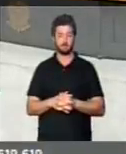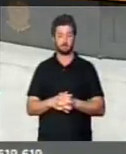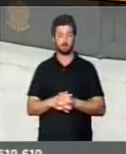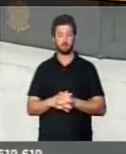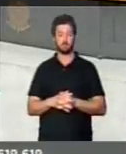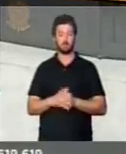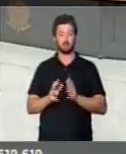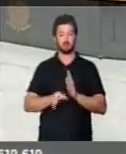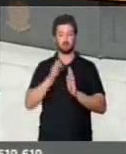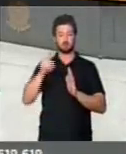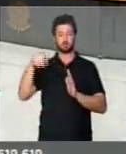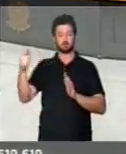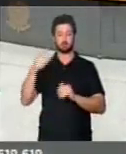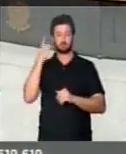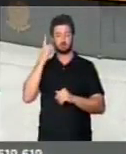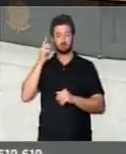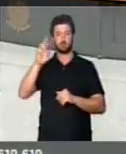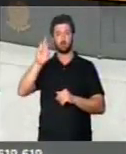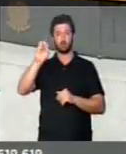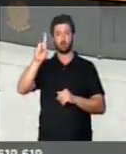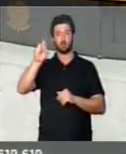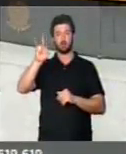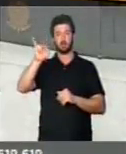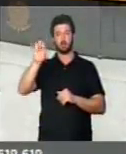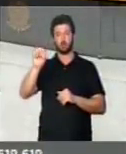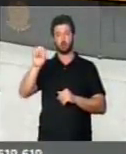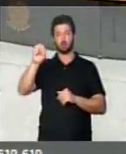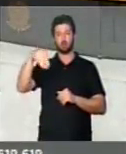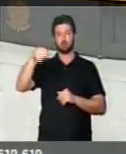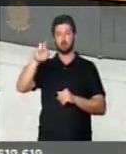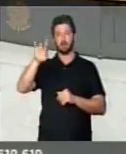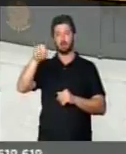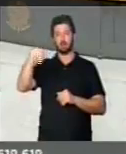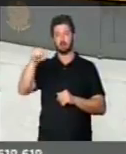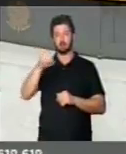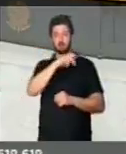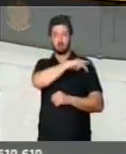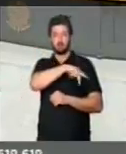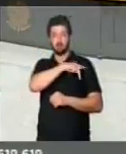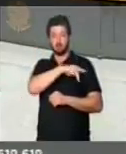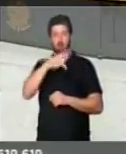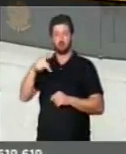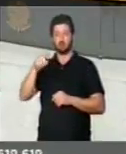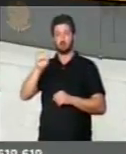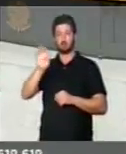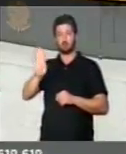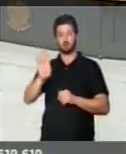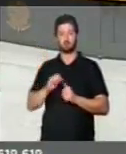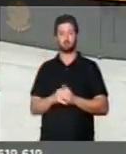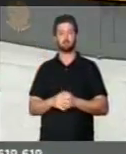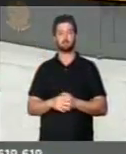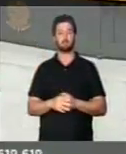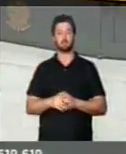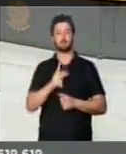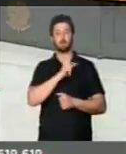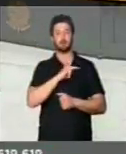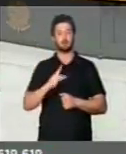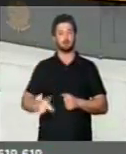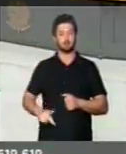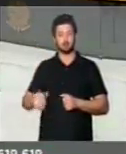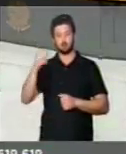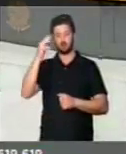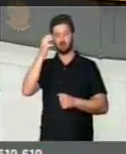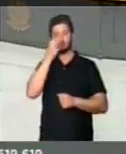Próximo orador, ex-deputado Rodrigo Martins, do PSB do Piauí. Boa tarde, senhor presidente do exercício,